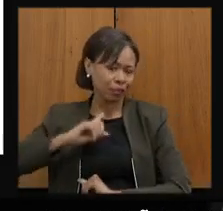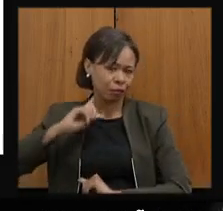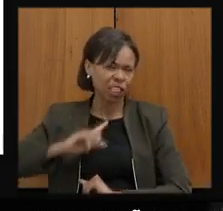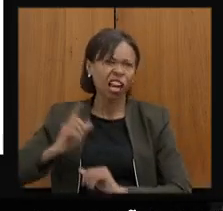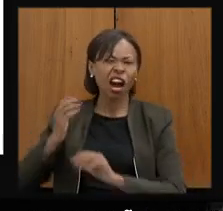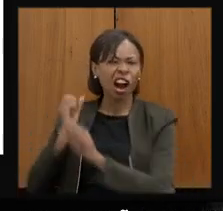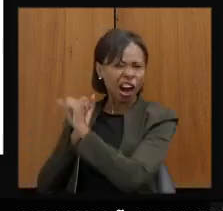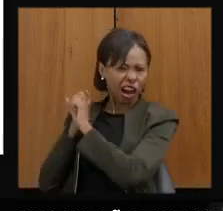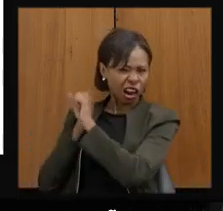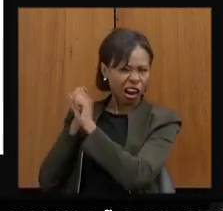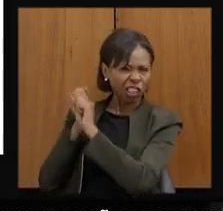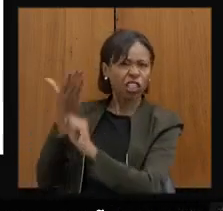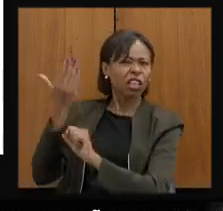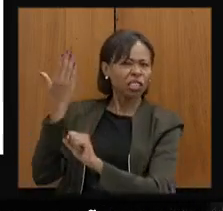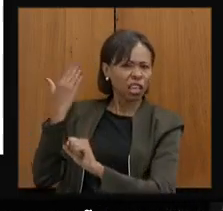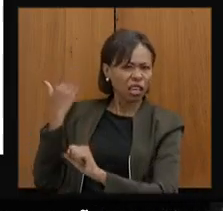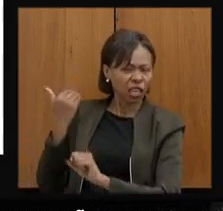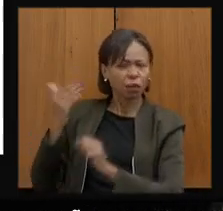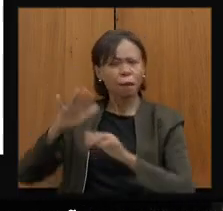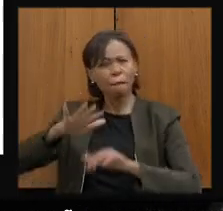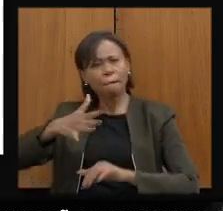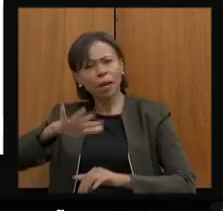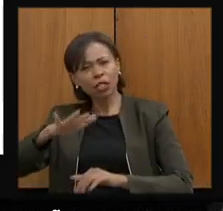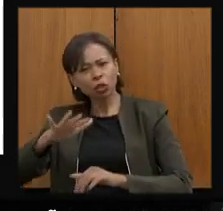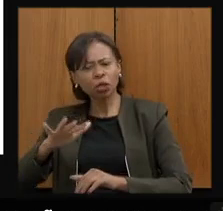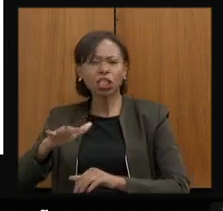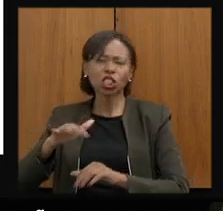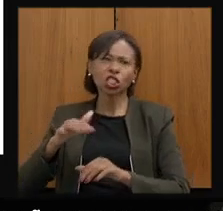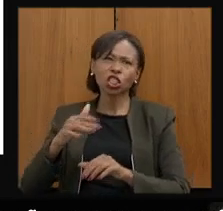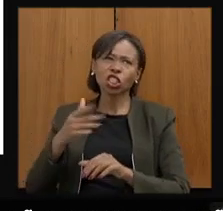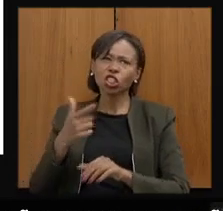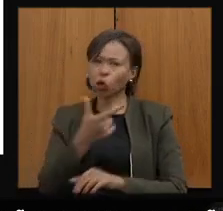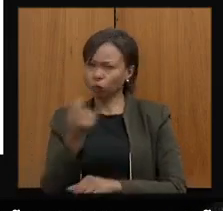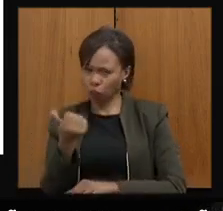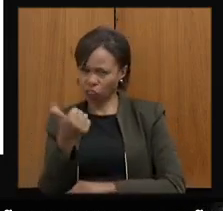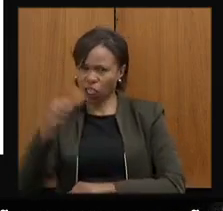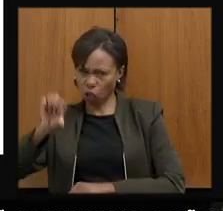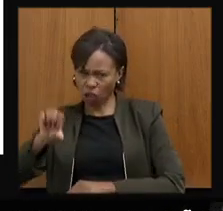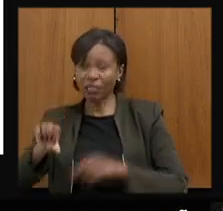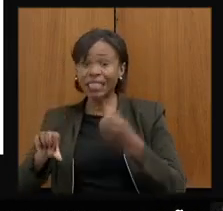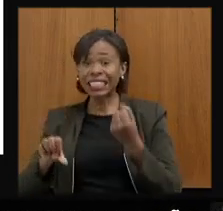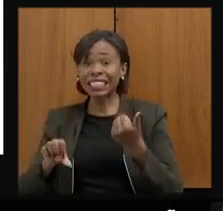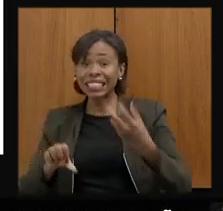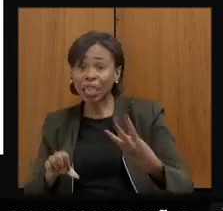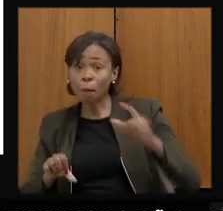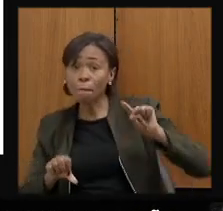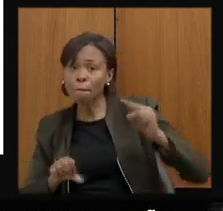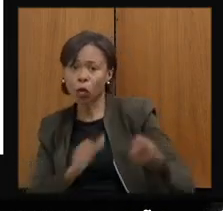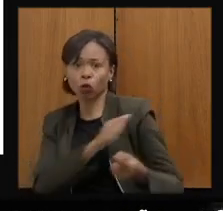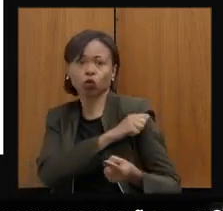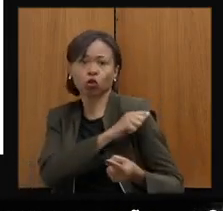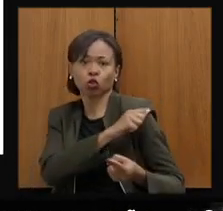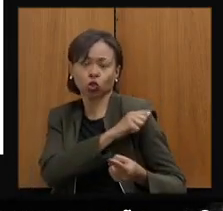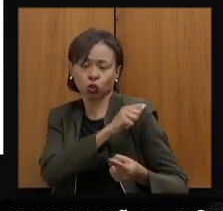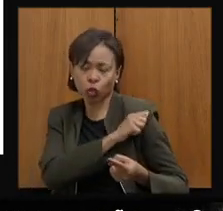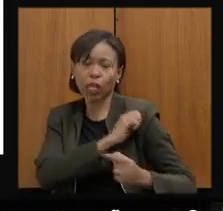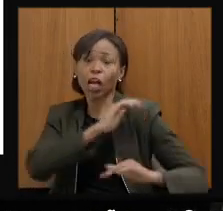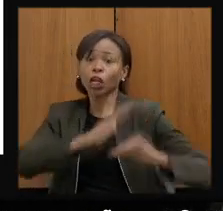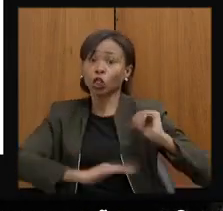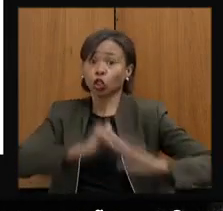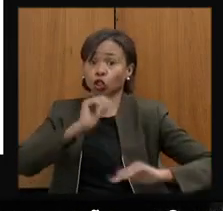longo dos anos anteriores, uma média que girava em torno desse número de 2019, 13 mil estudantes na educação técnica e profissional.